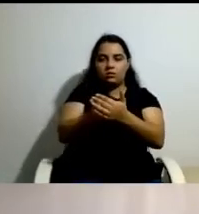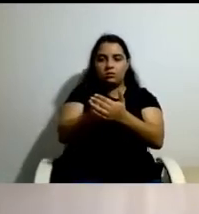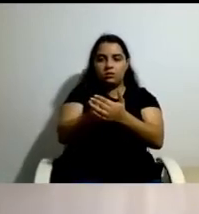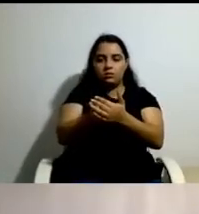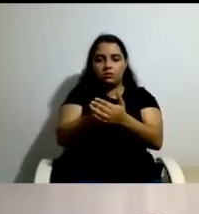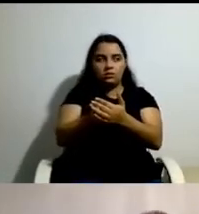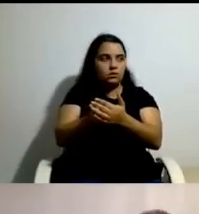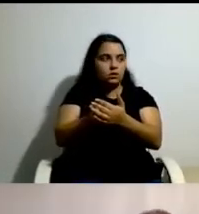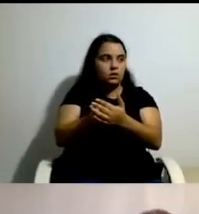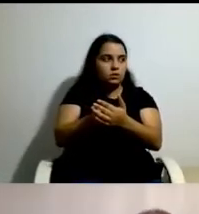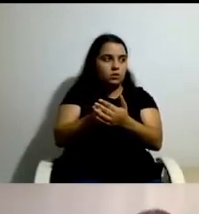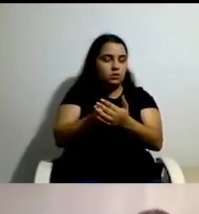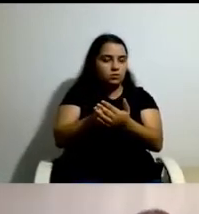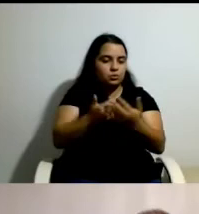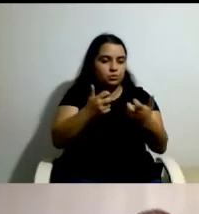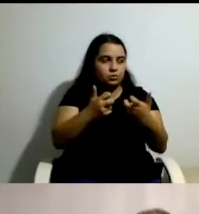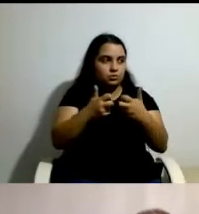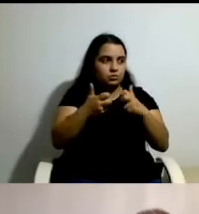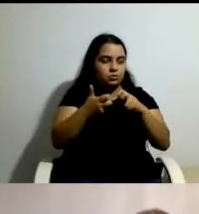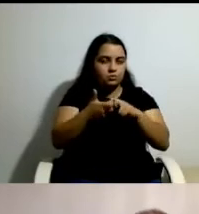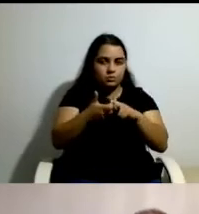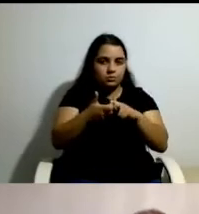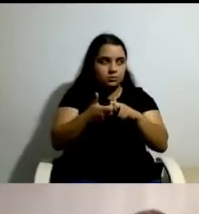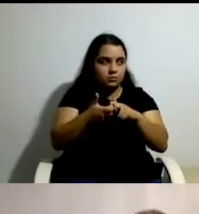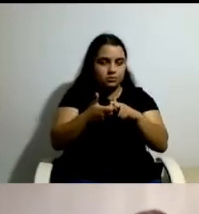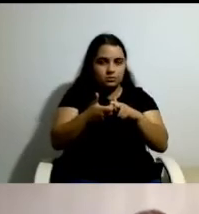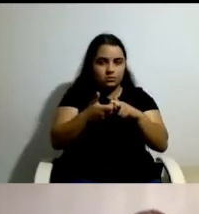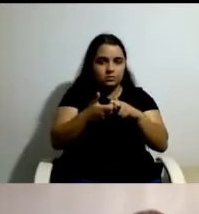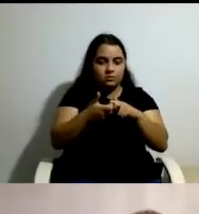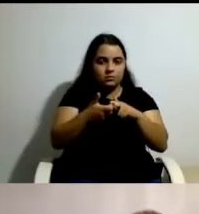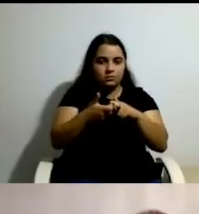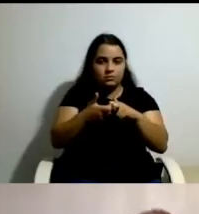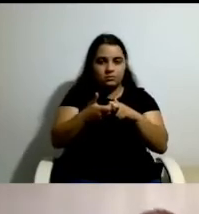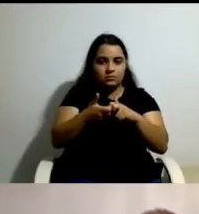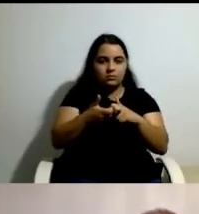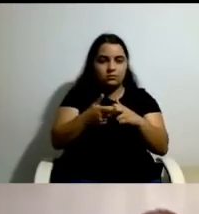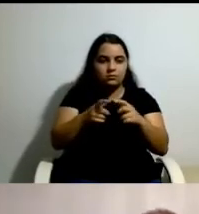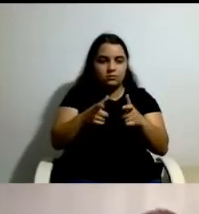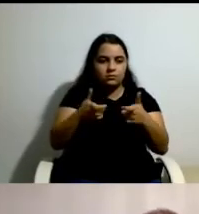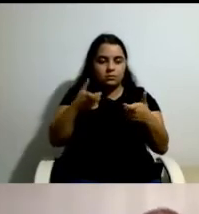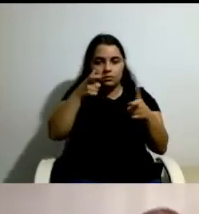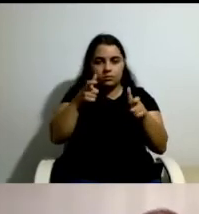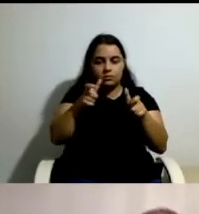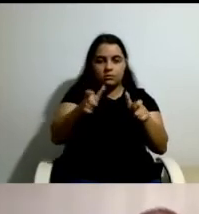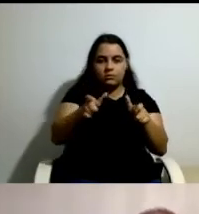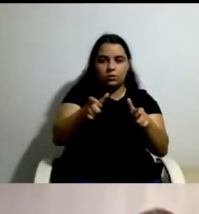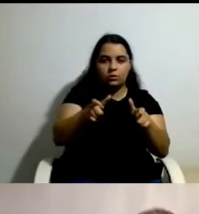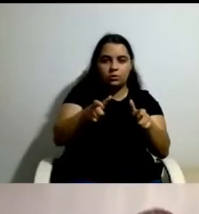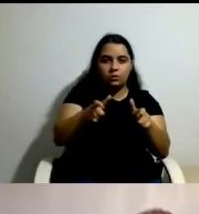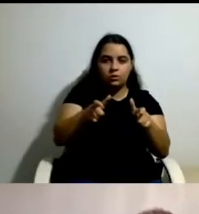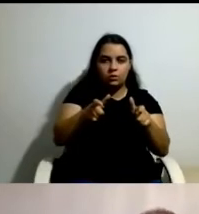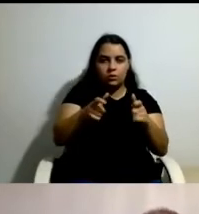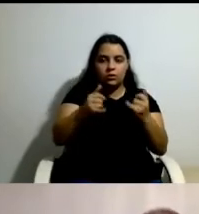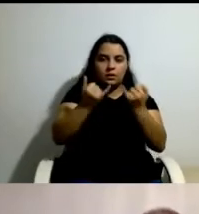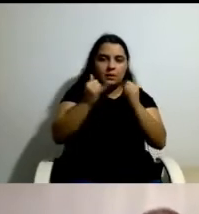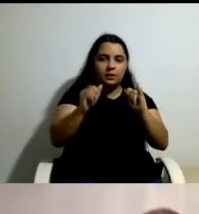temporalmente limitados, com controle de gestão particular e dependentes da observância